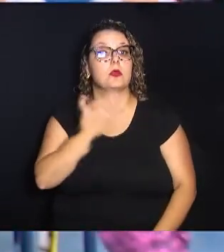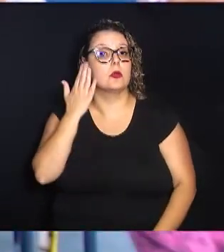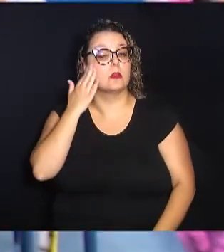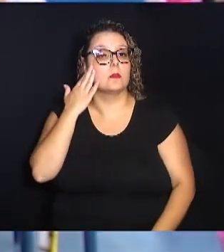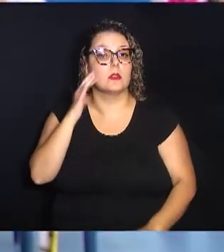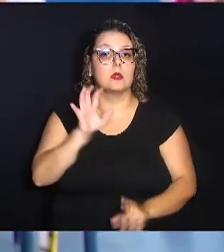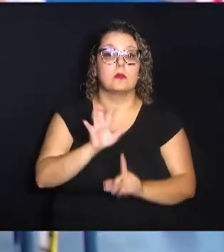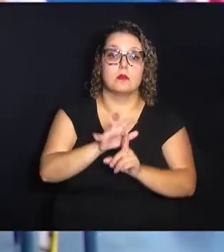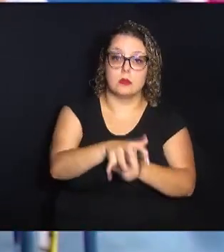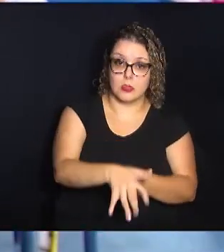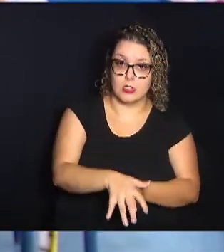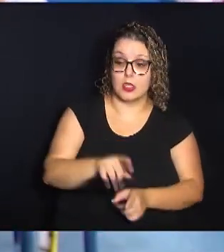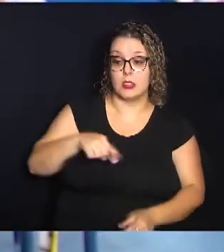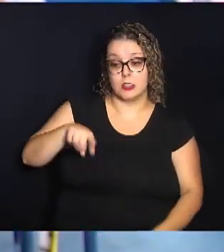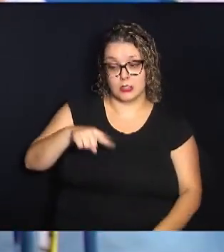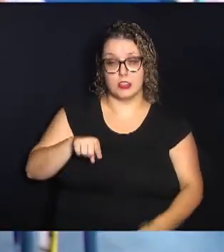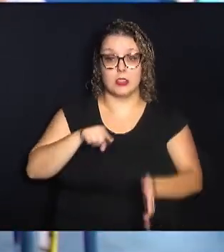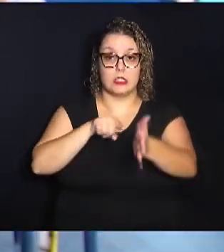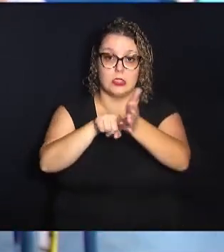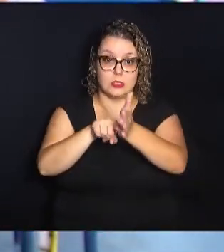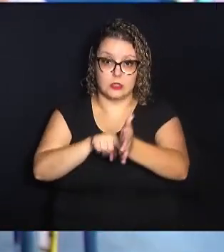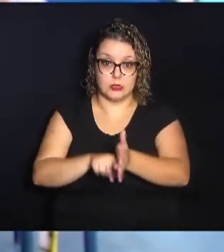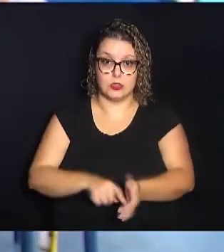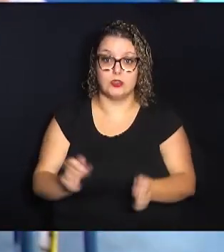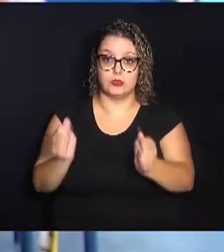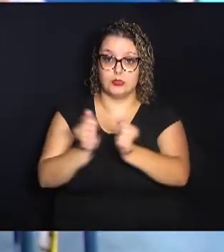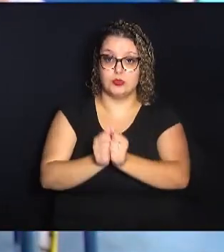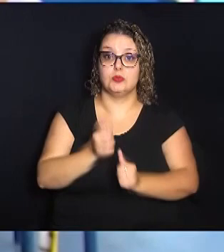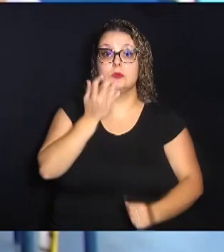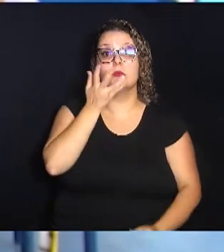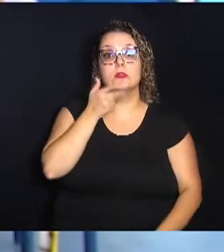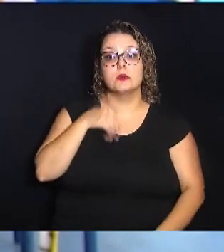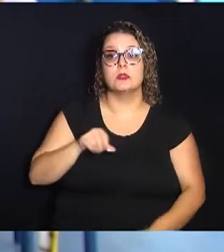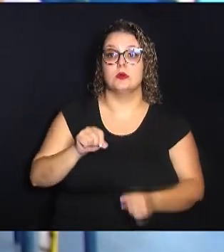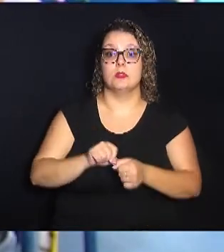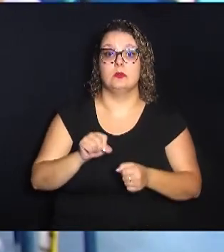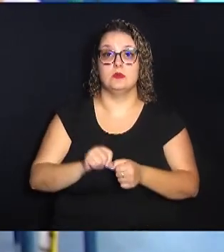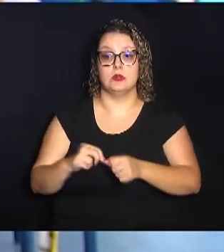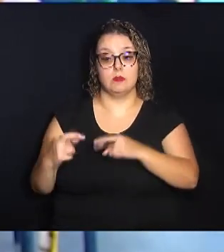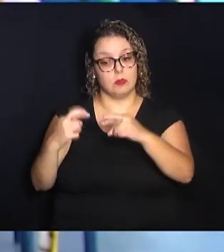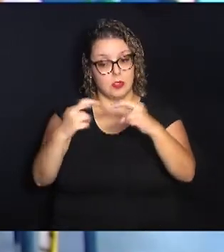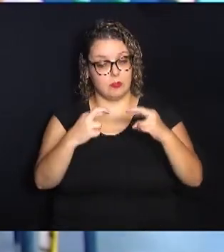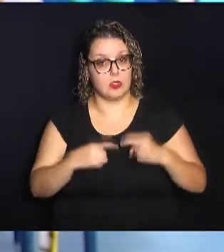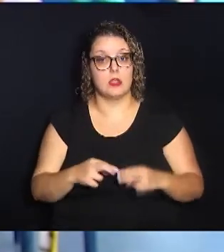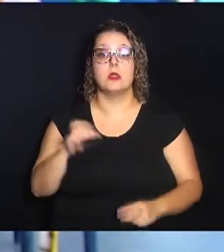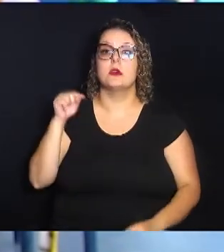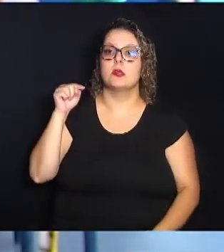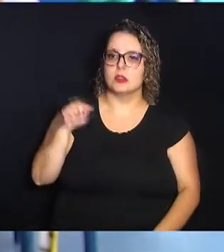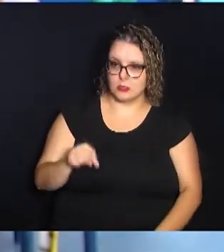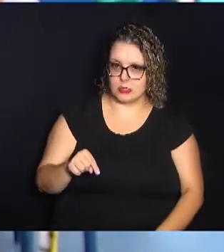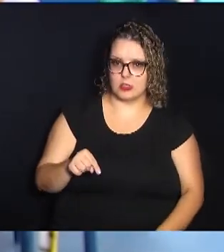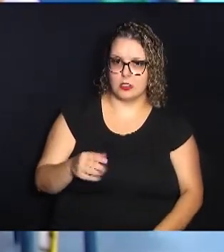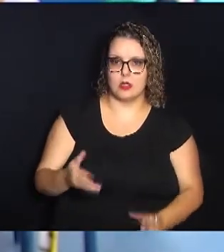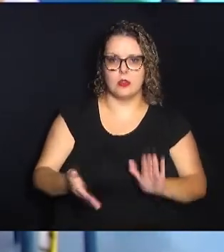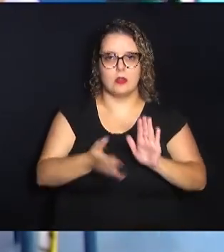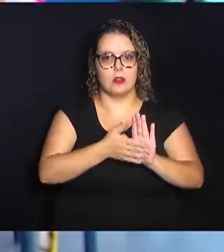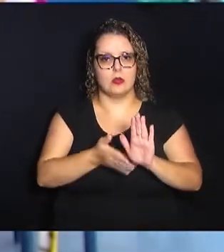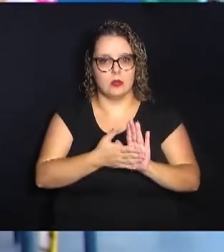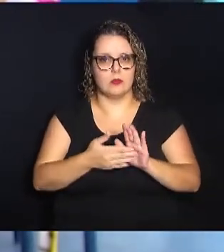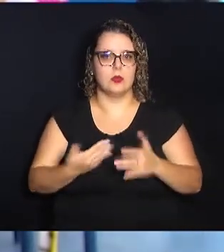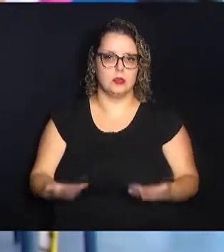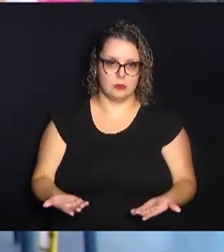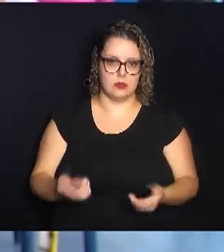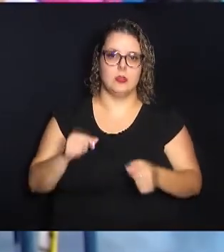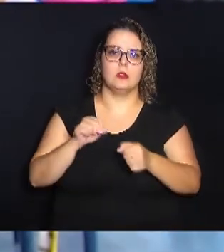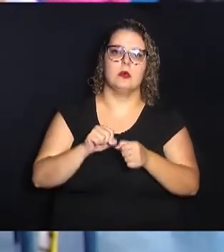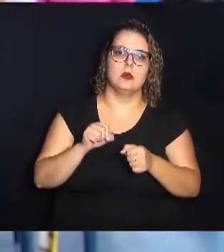E aí eles aplicaram esse questionário com as crianças, fizeram a tabulação do levantamento e a partir daí foram propostas as ações, que